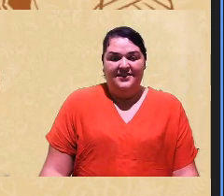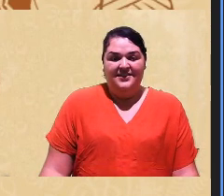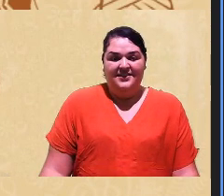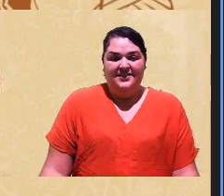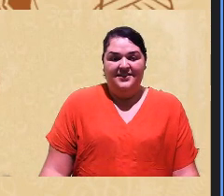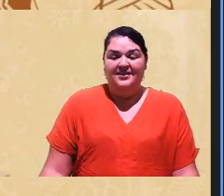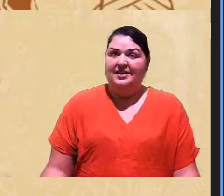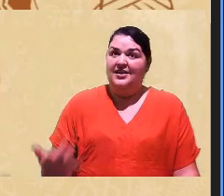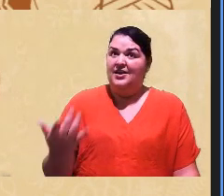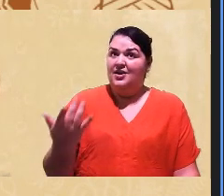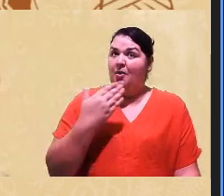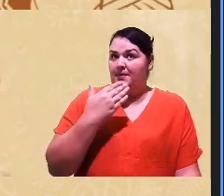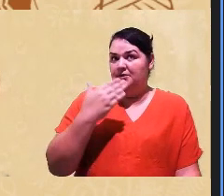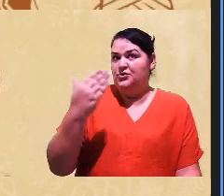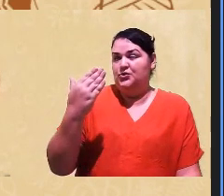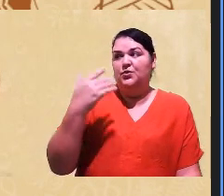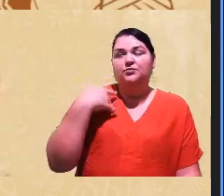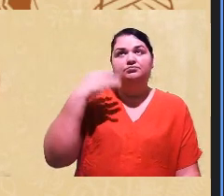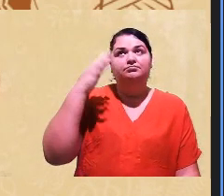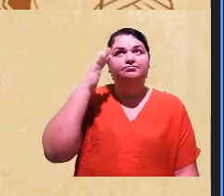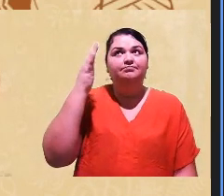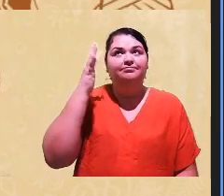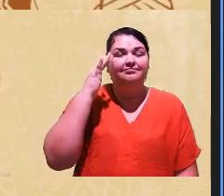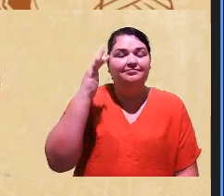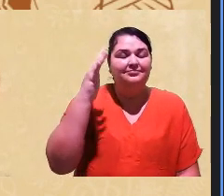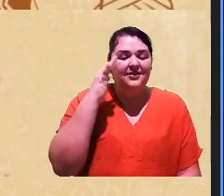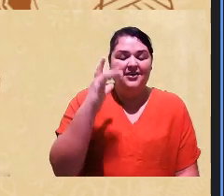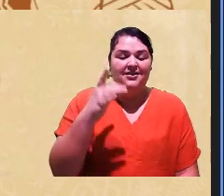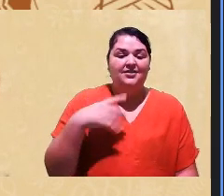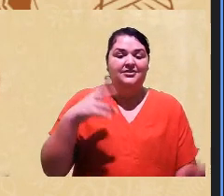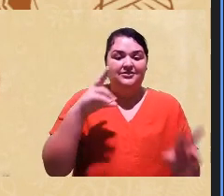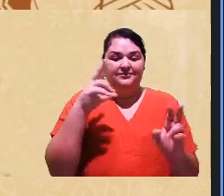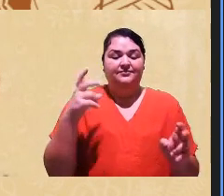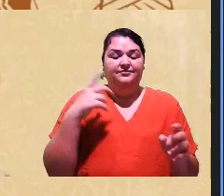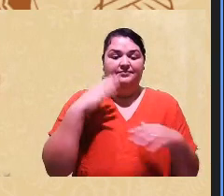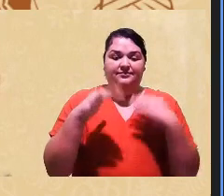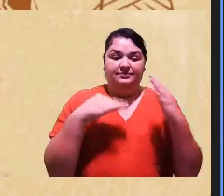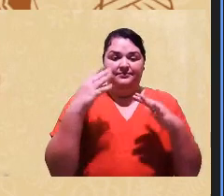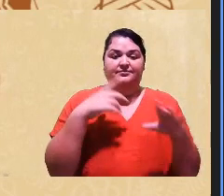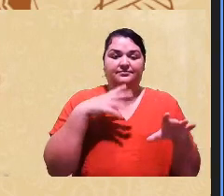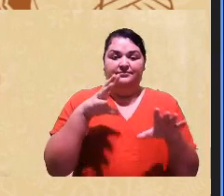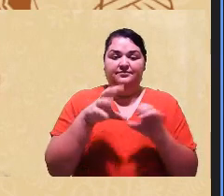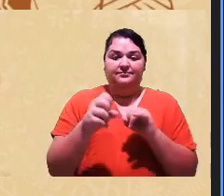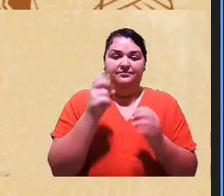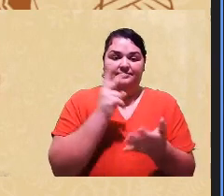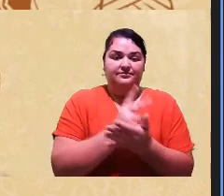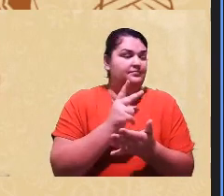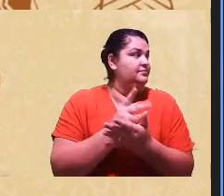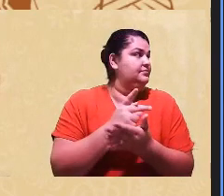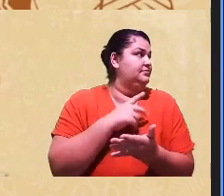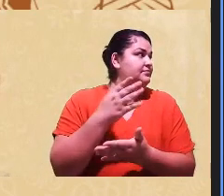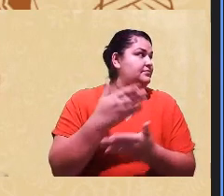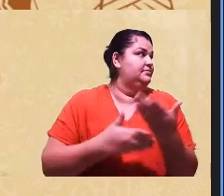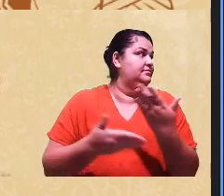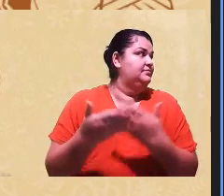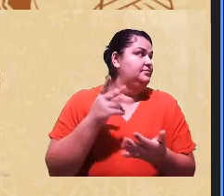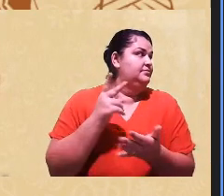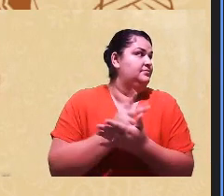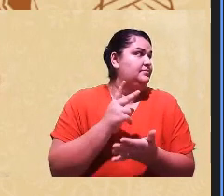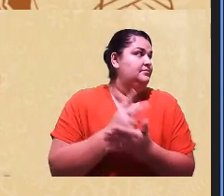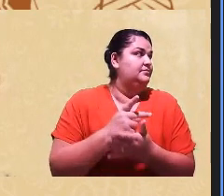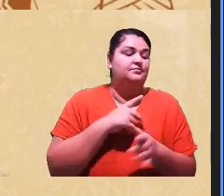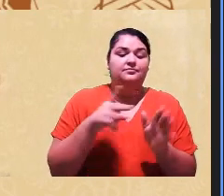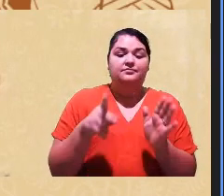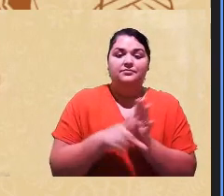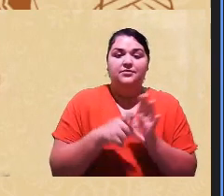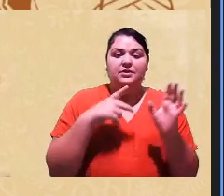comecei na verdade a refletir sobre o meu processo formacional depois né na minha na minha saída